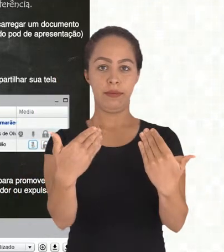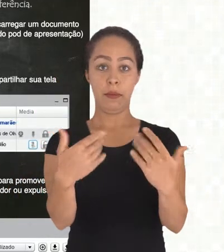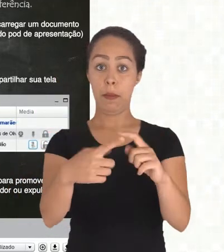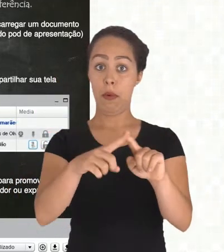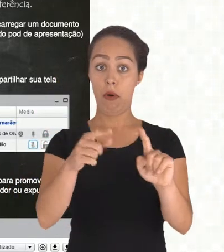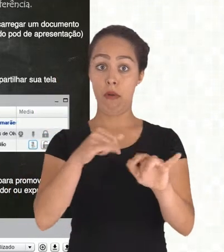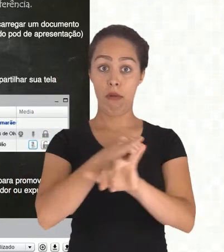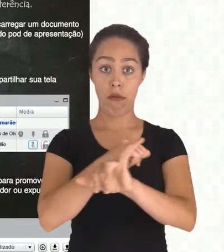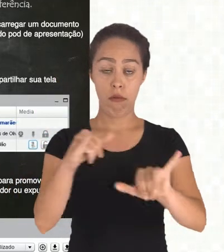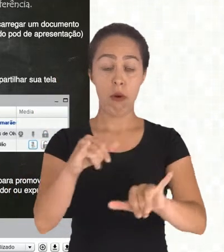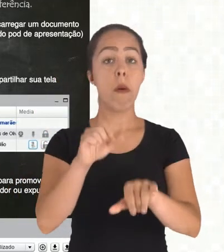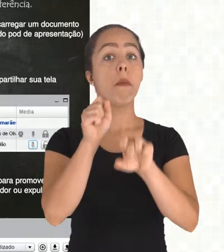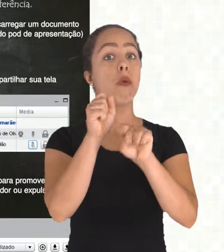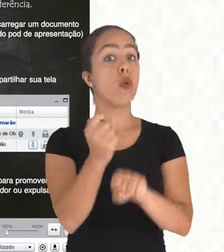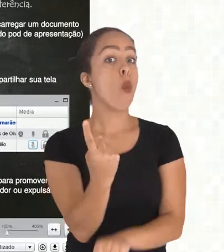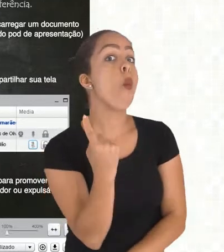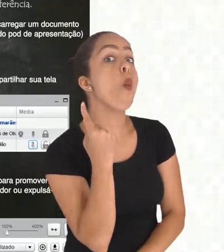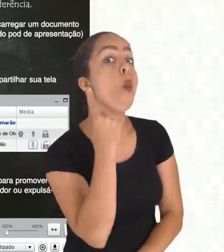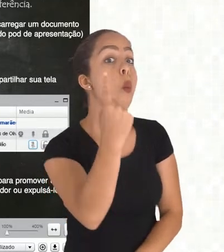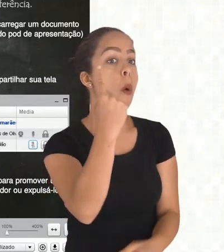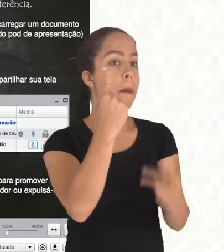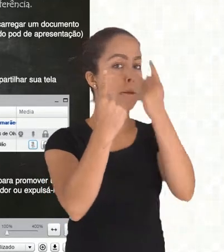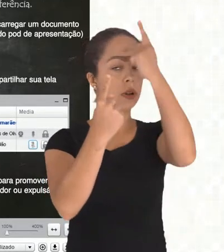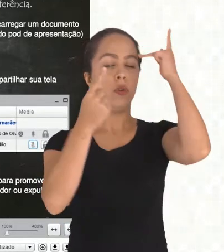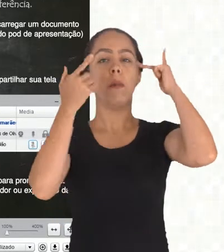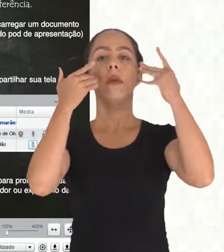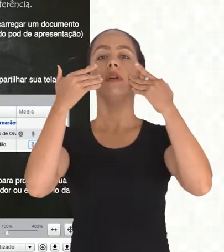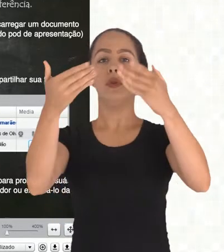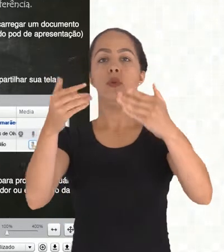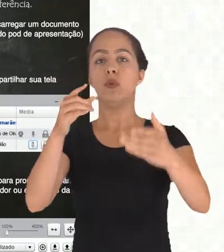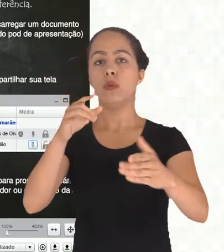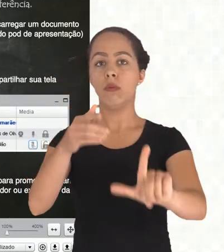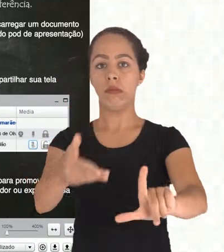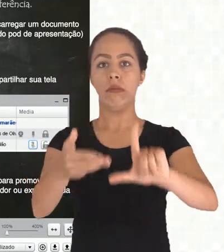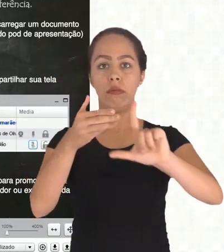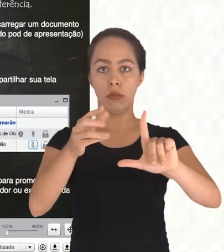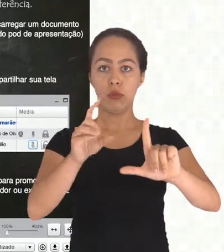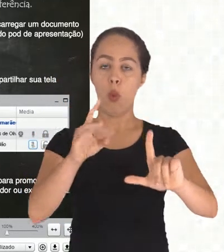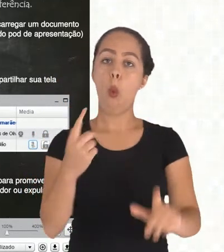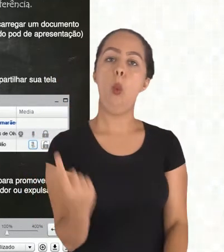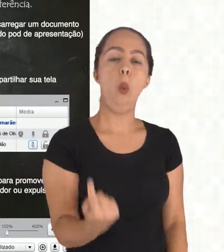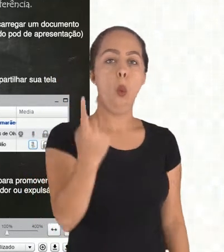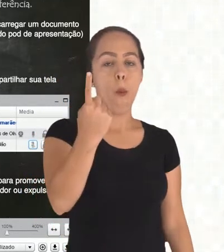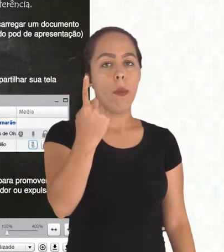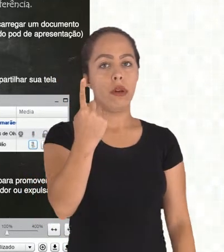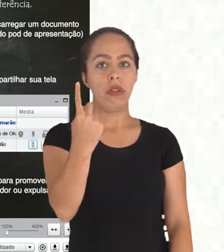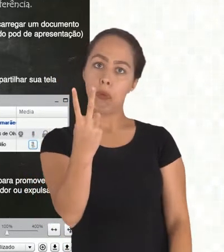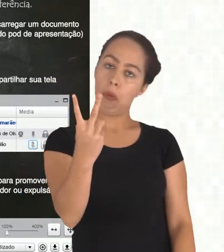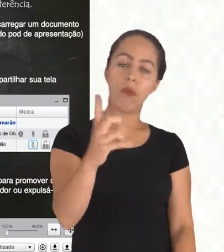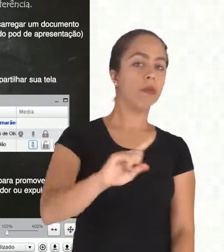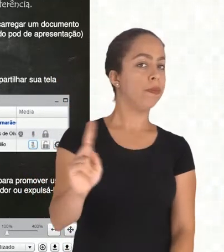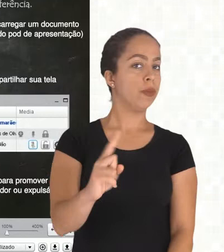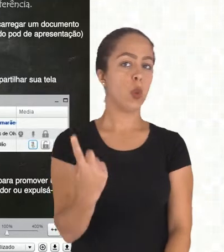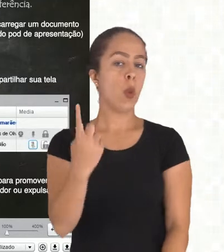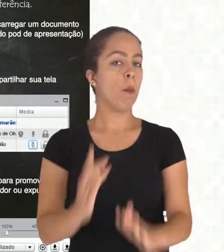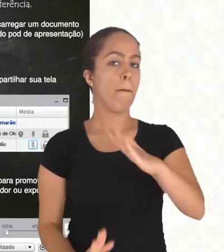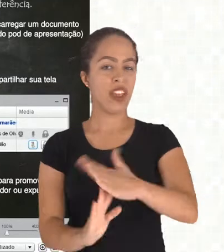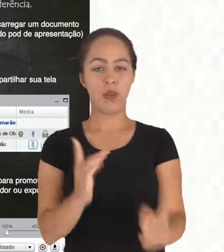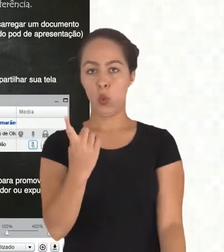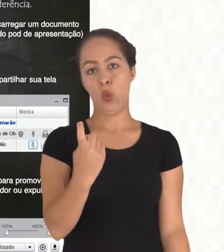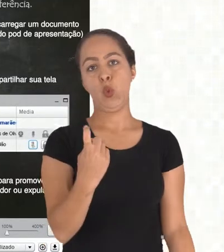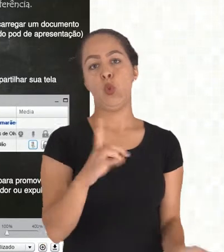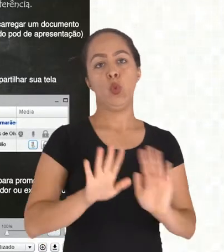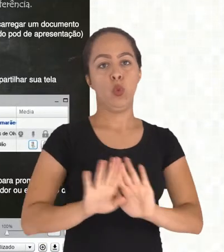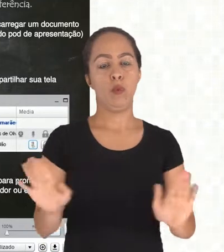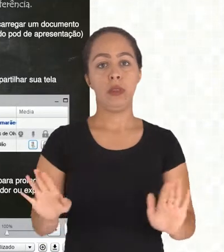então alguém vai me colocar como apresentador vejam que o ícone mudou agora então eu já fui colocado como o apresentador